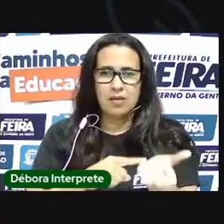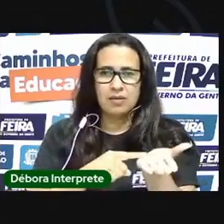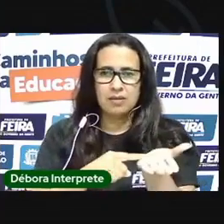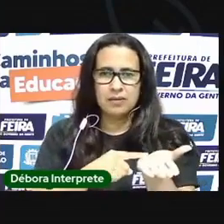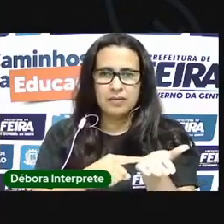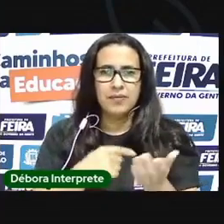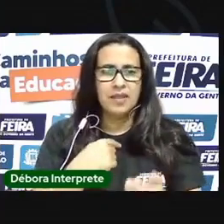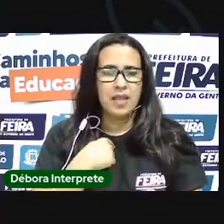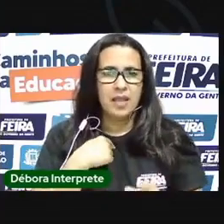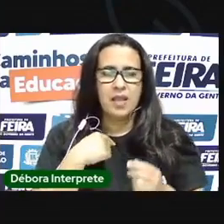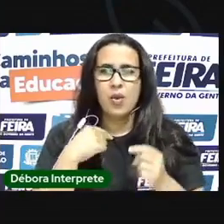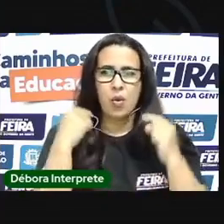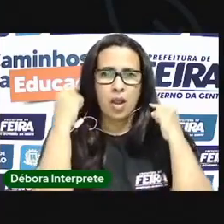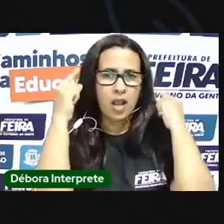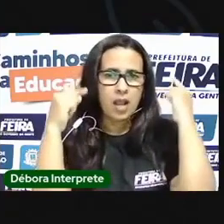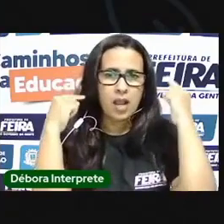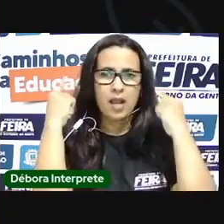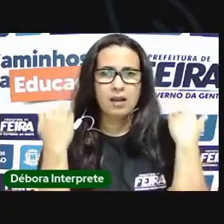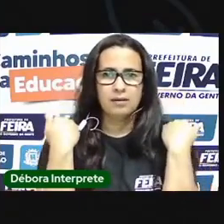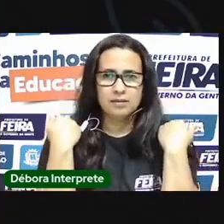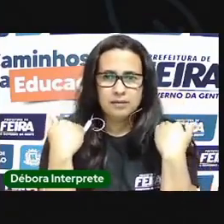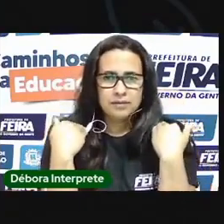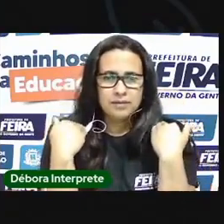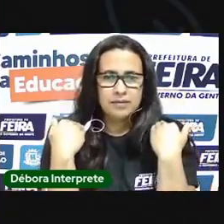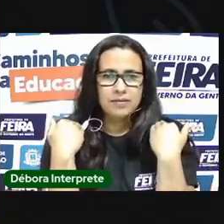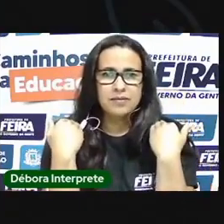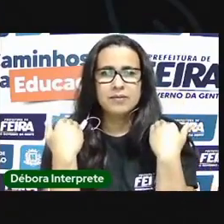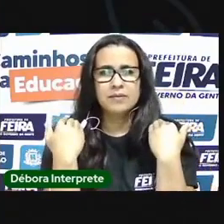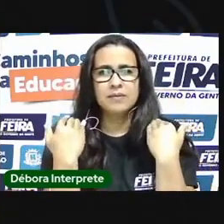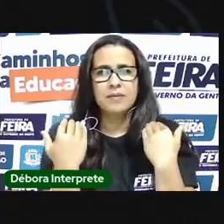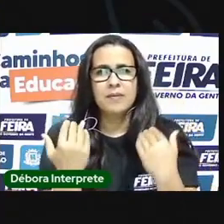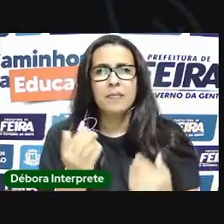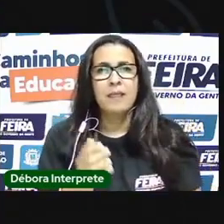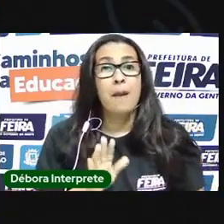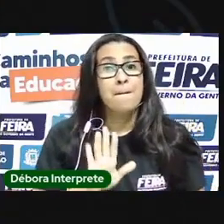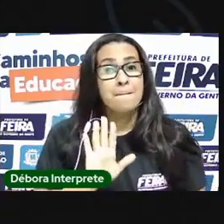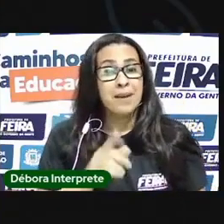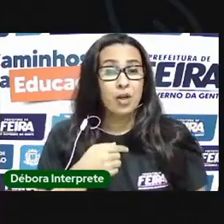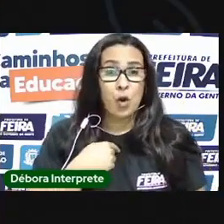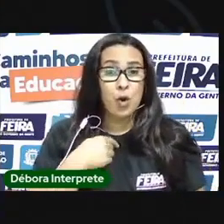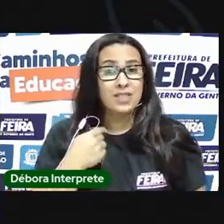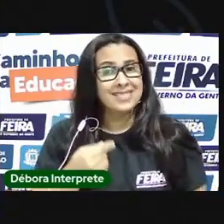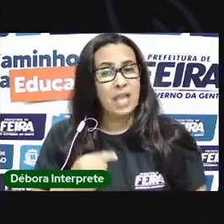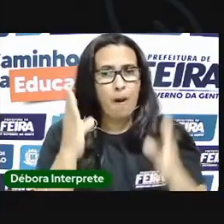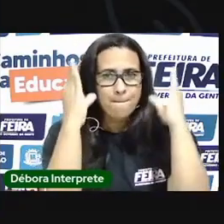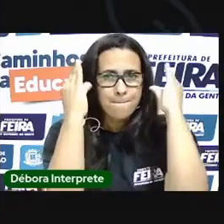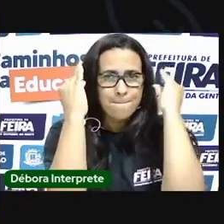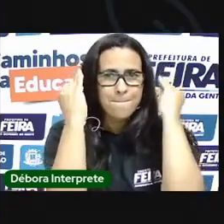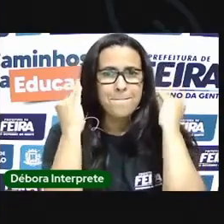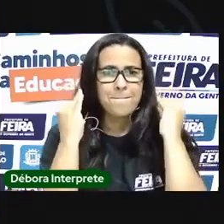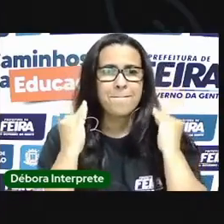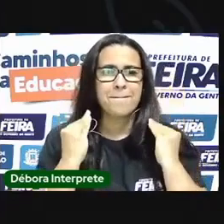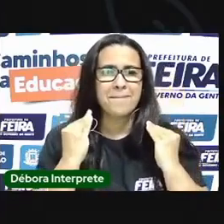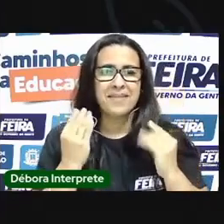tenho cabelos crespos, de tamanho médio, porém hoje dei uma escovadinha, tá? Pra ficar bem bonita pra